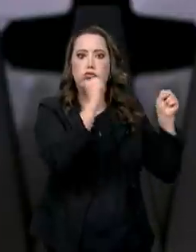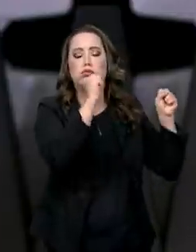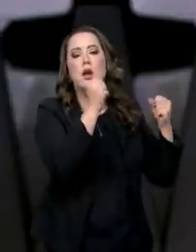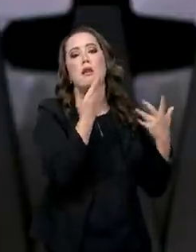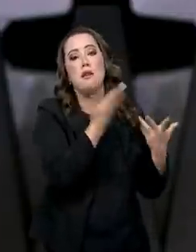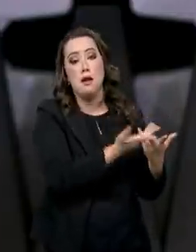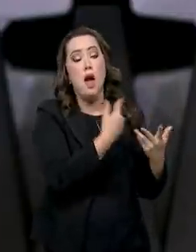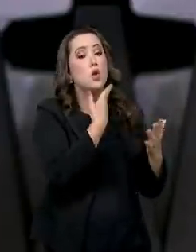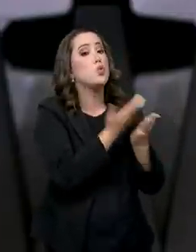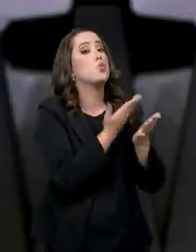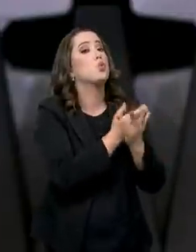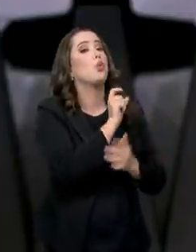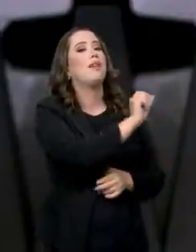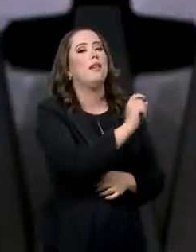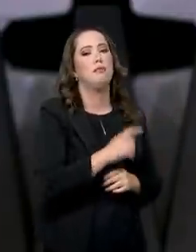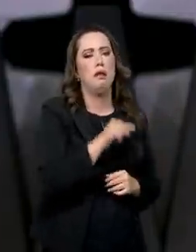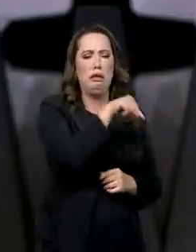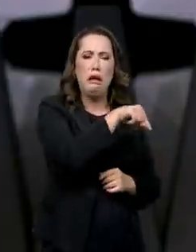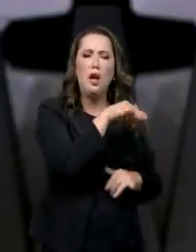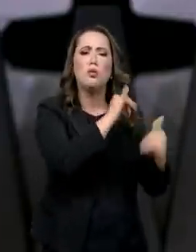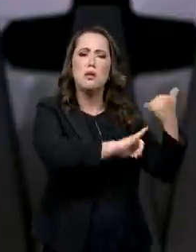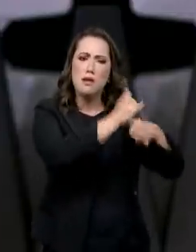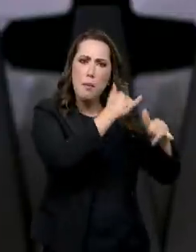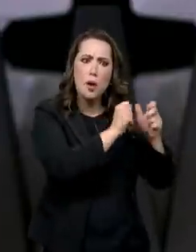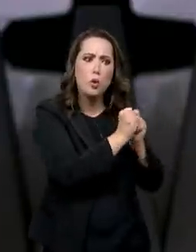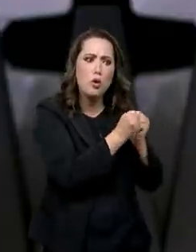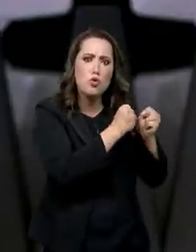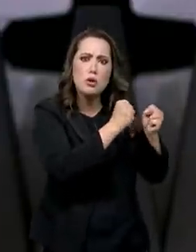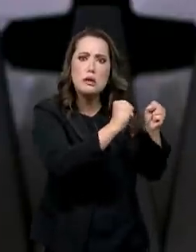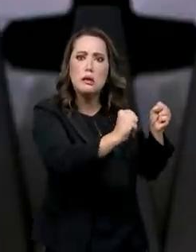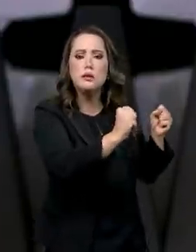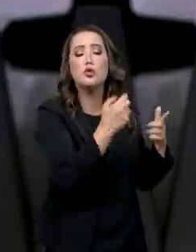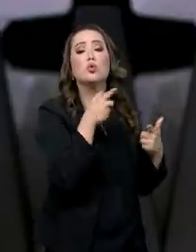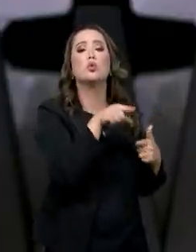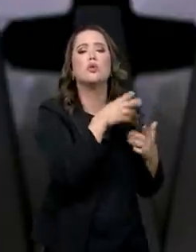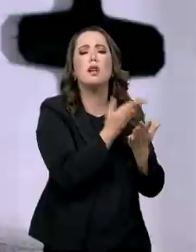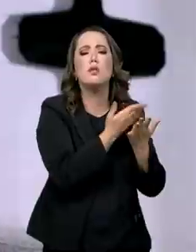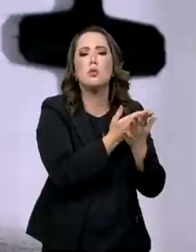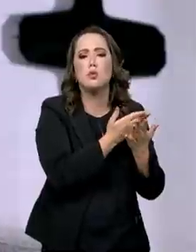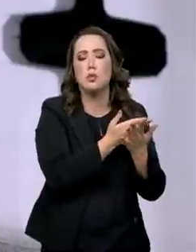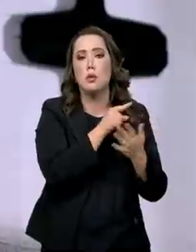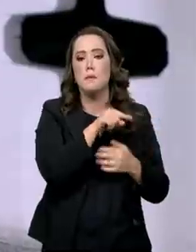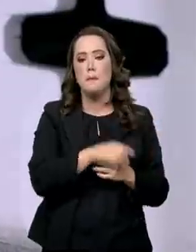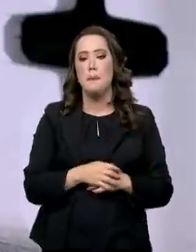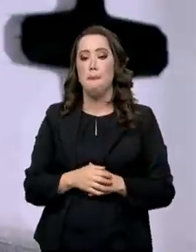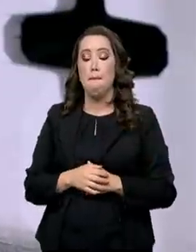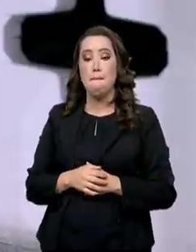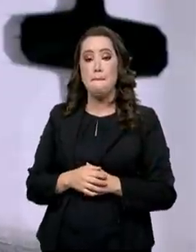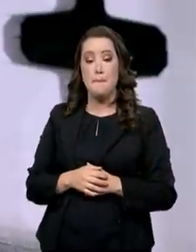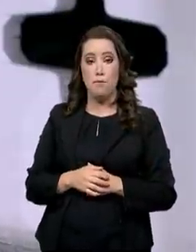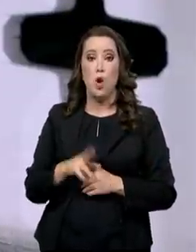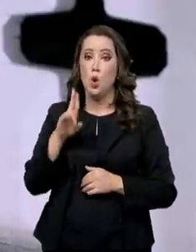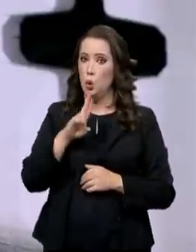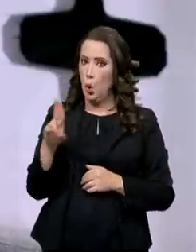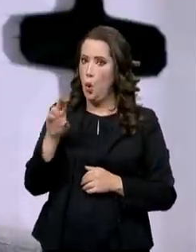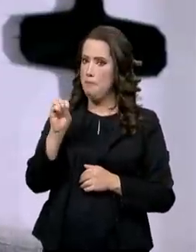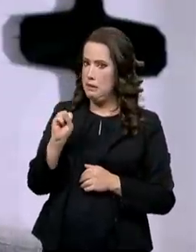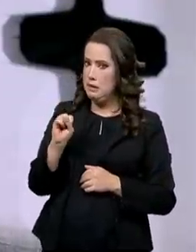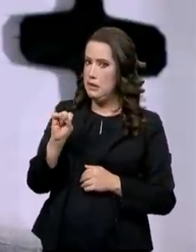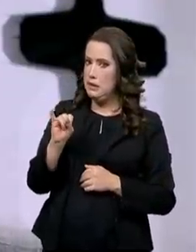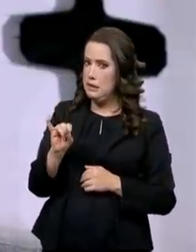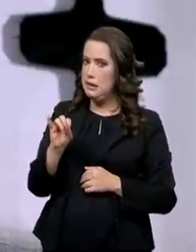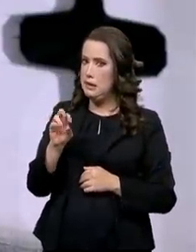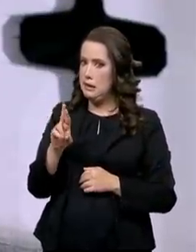quais os resultados esperados para os próximos anos a partir dessas pesquisas? Olha, o Sirius é um orgulho para todo brasileiro,